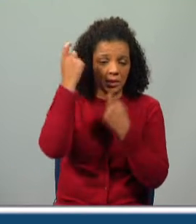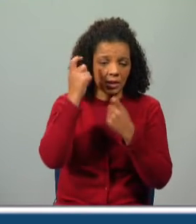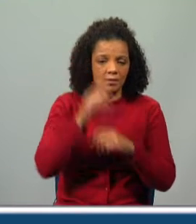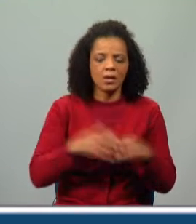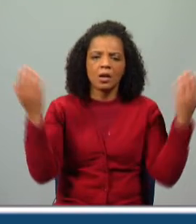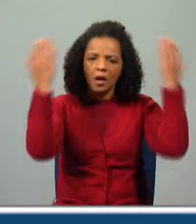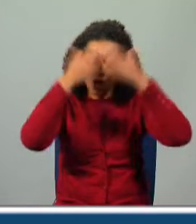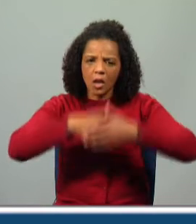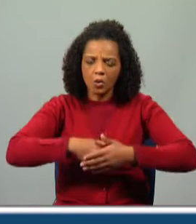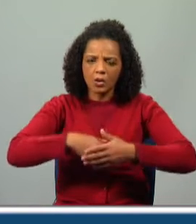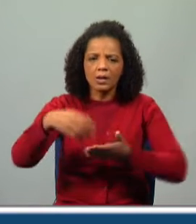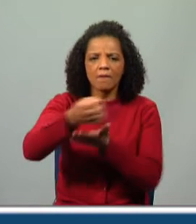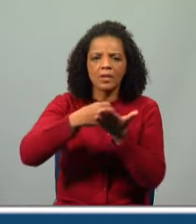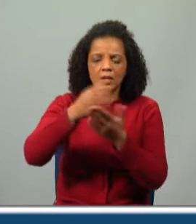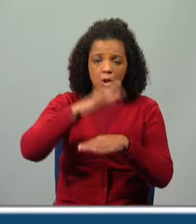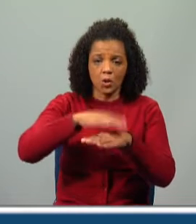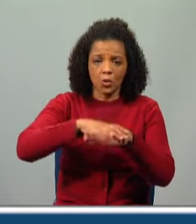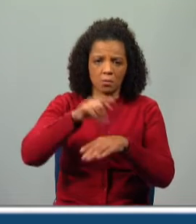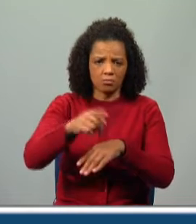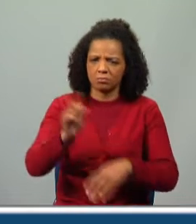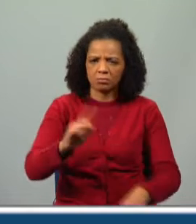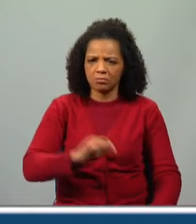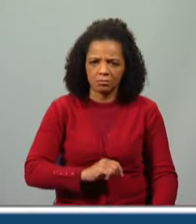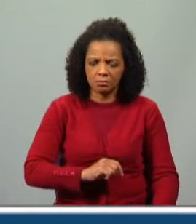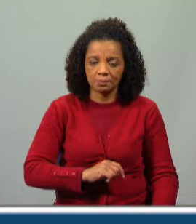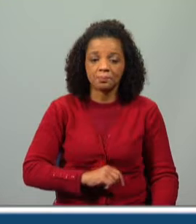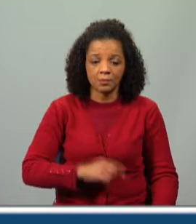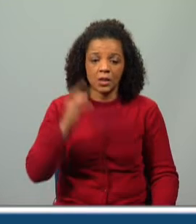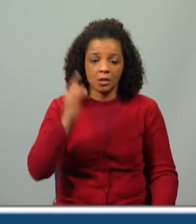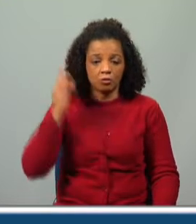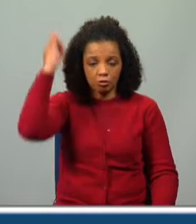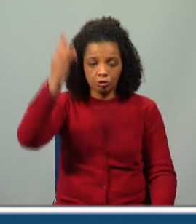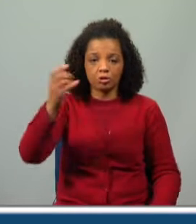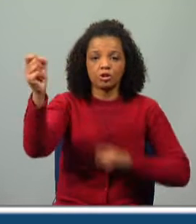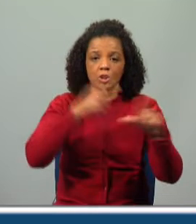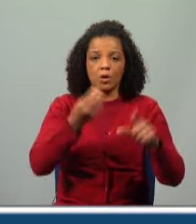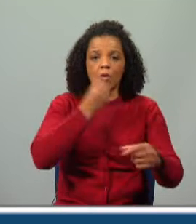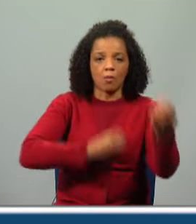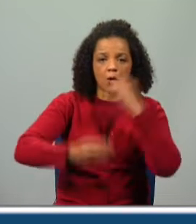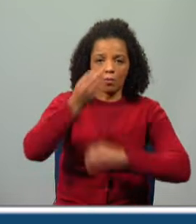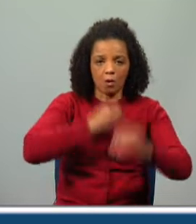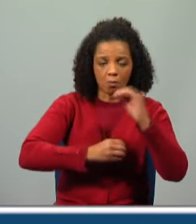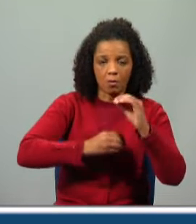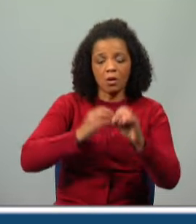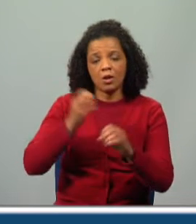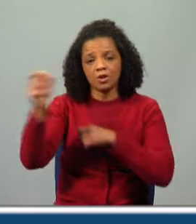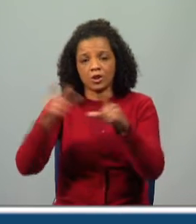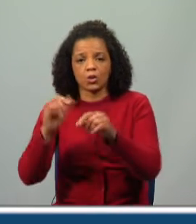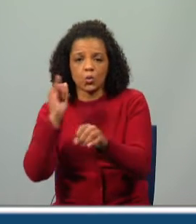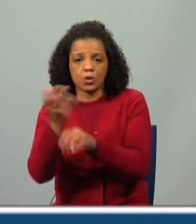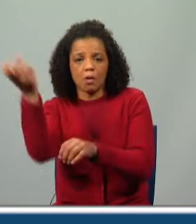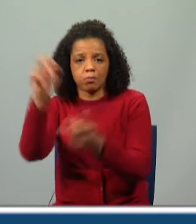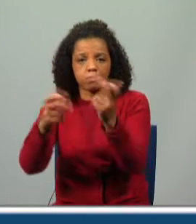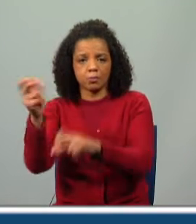A noite não ficava mais vazia por causa disso. À medida que Olímpia comia estrelas, outras estrelas nasciam